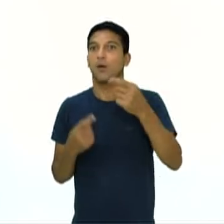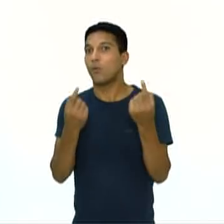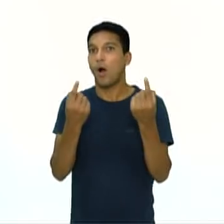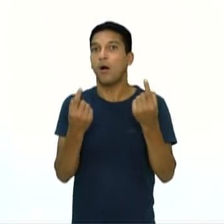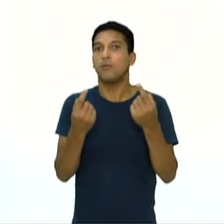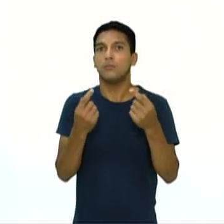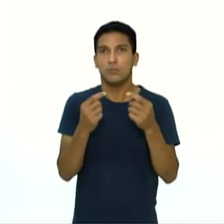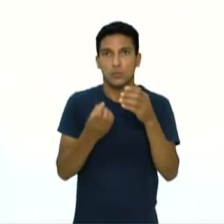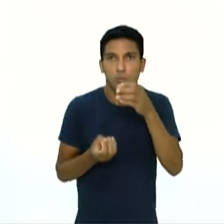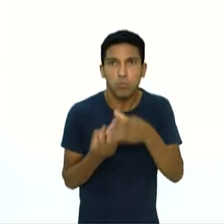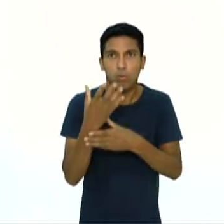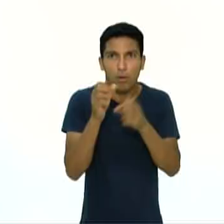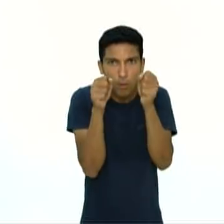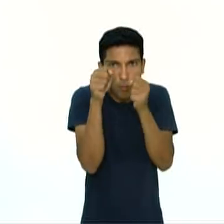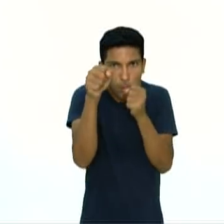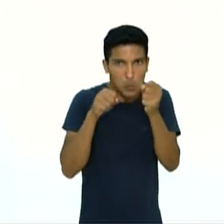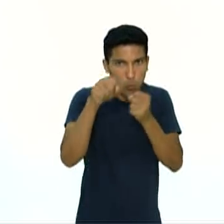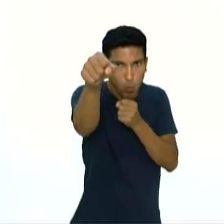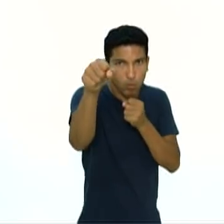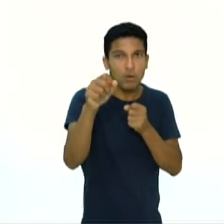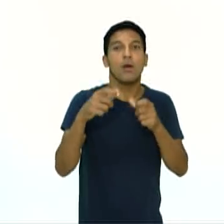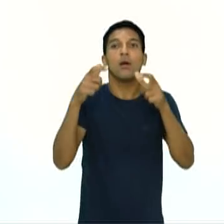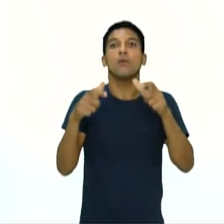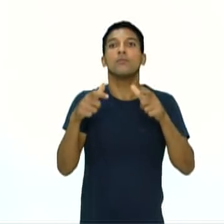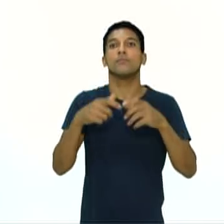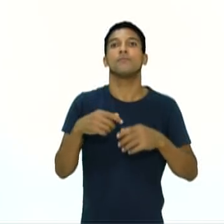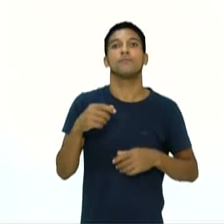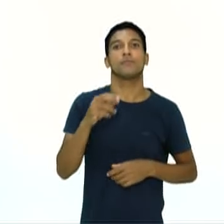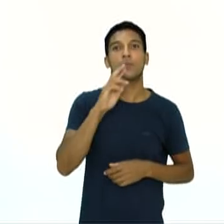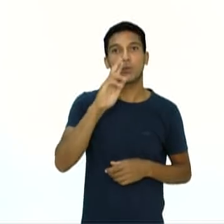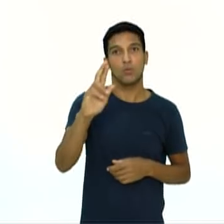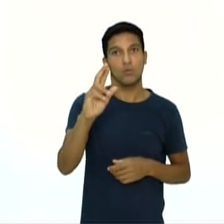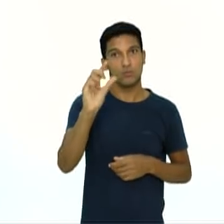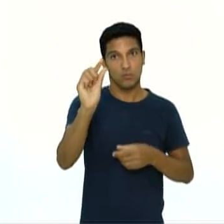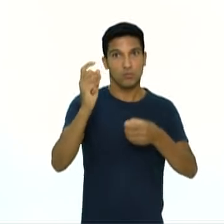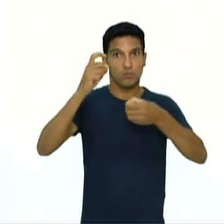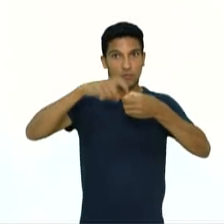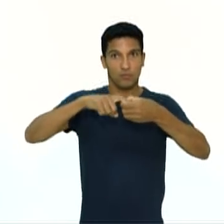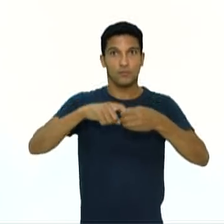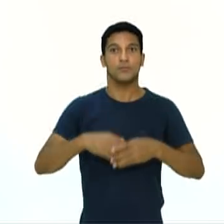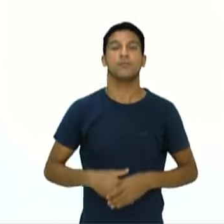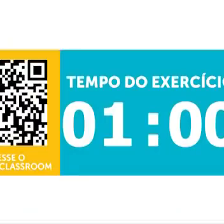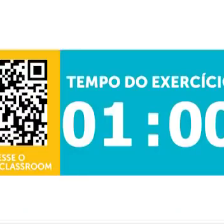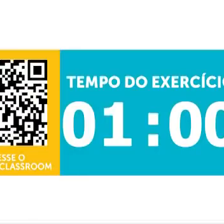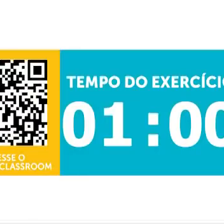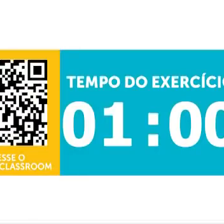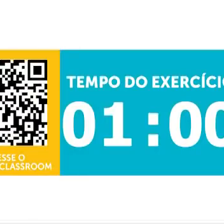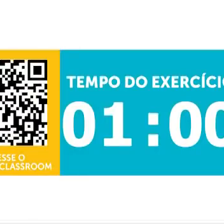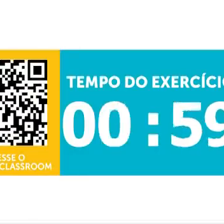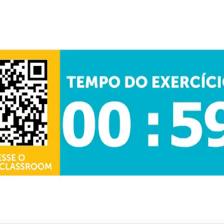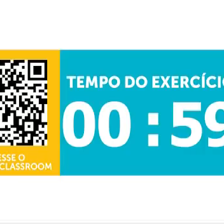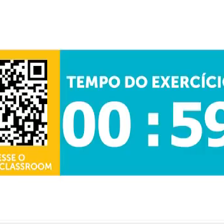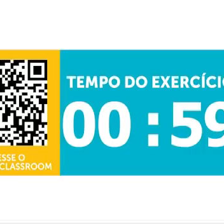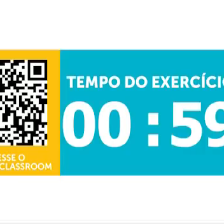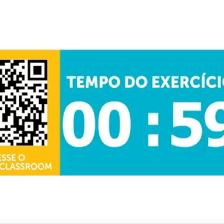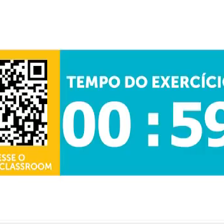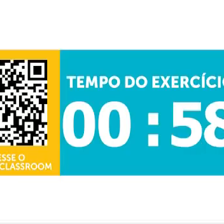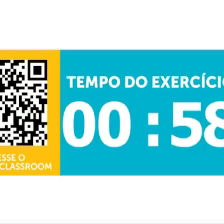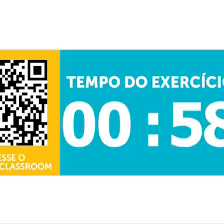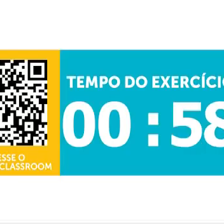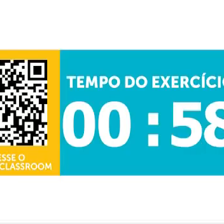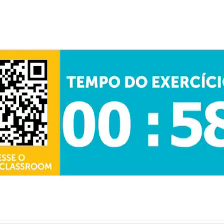Responda o exercício, daqui a pouquinho a gente volta para corrigir. Tchau, tchau. Tchau,